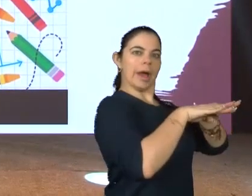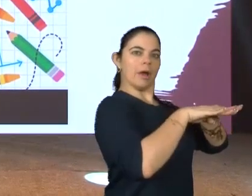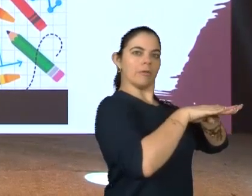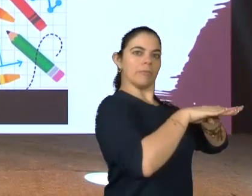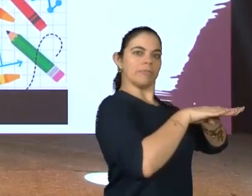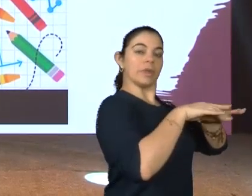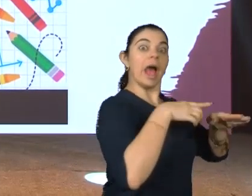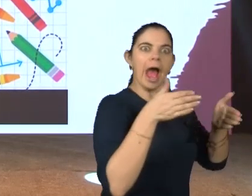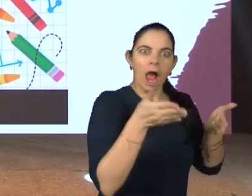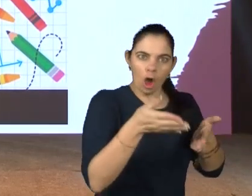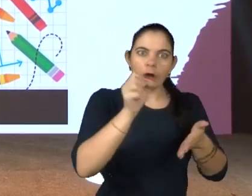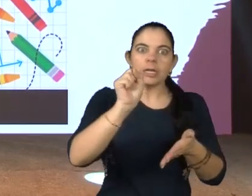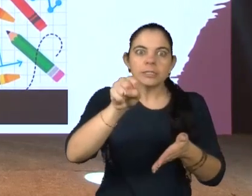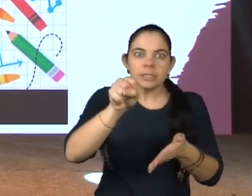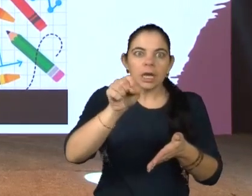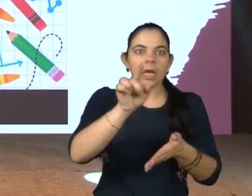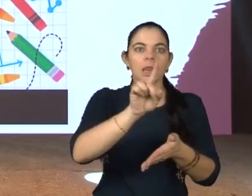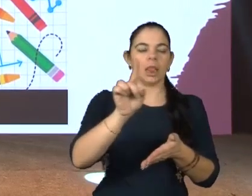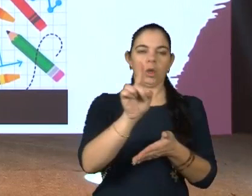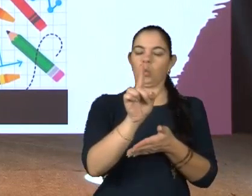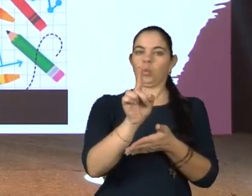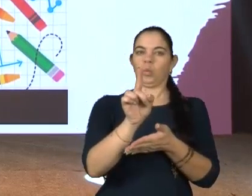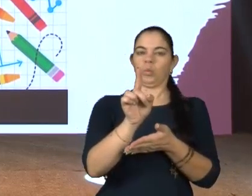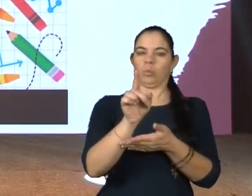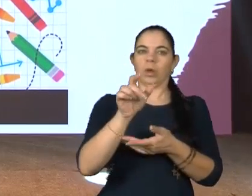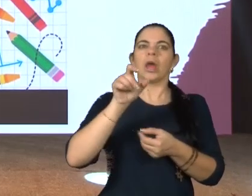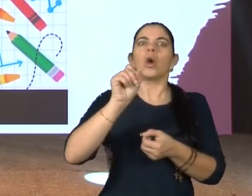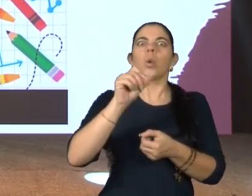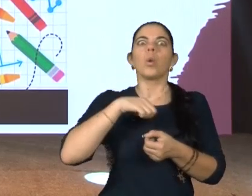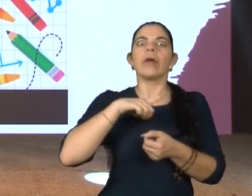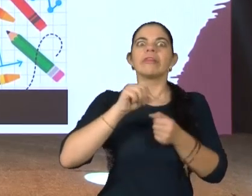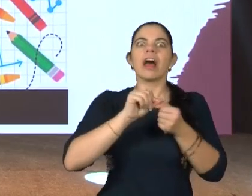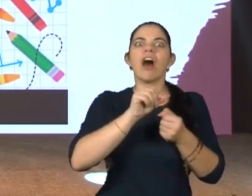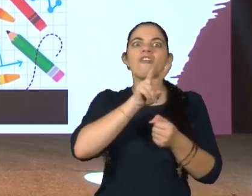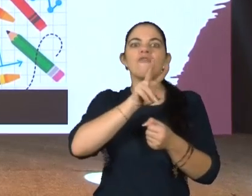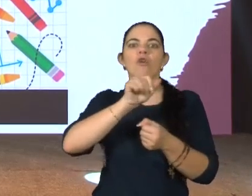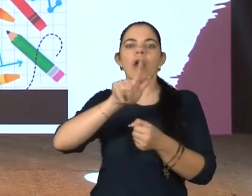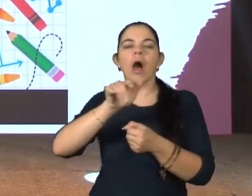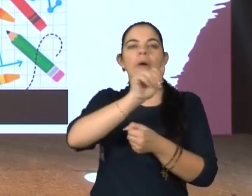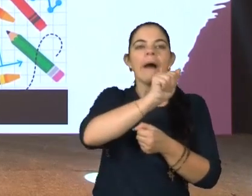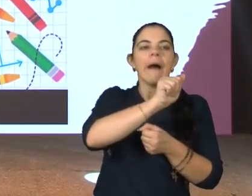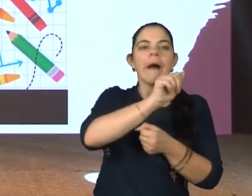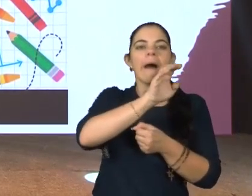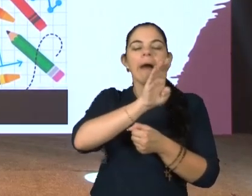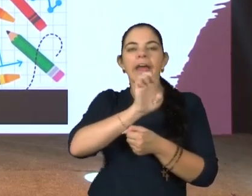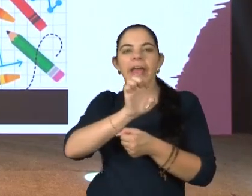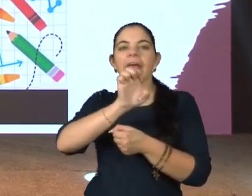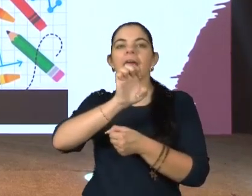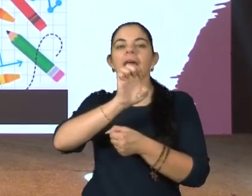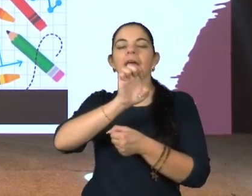Peraí. Agora sim? Não. Quantas vogais tem aqui? Quatro. Quais são?